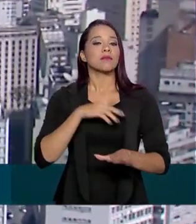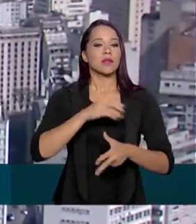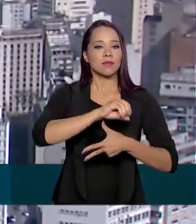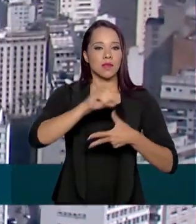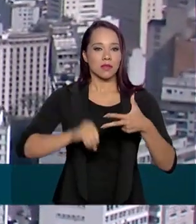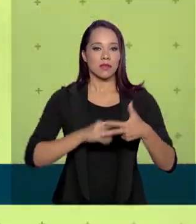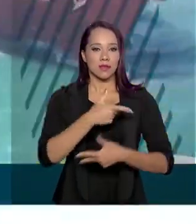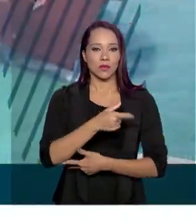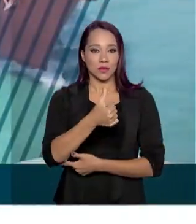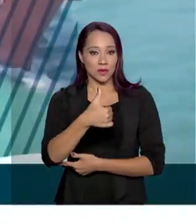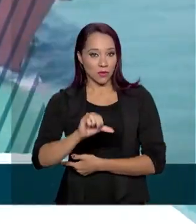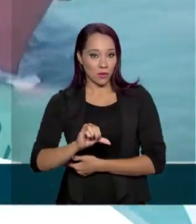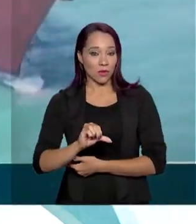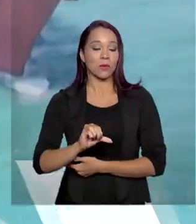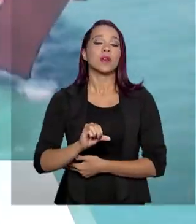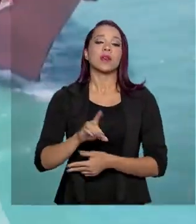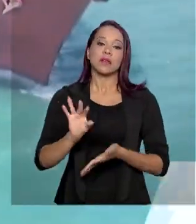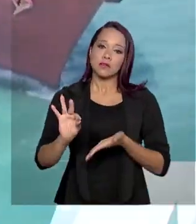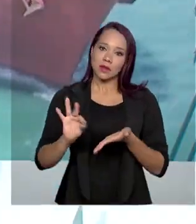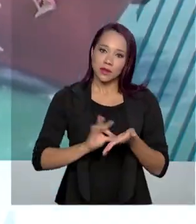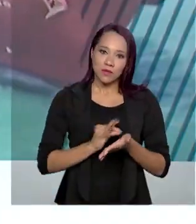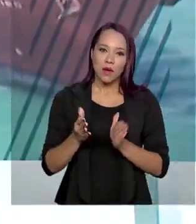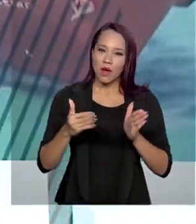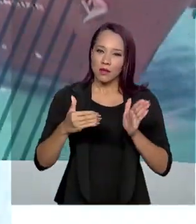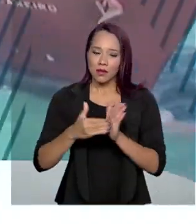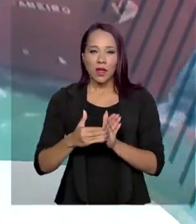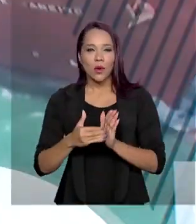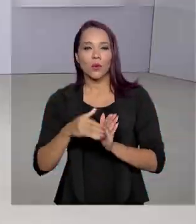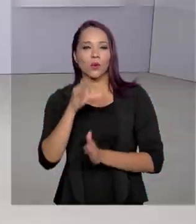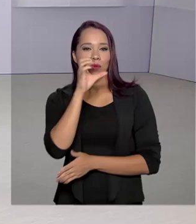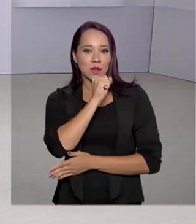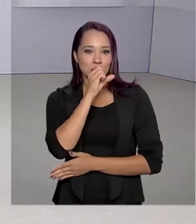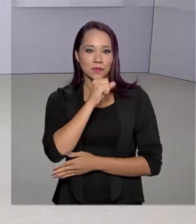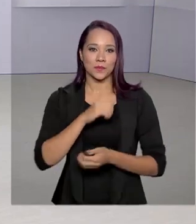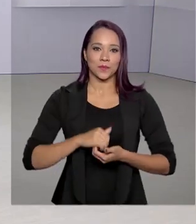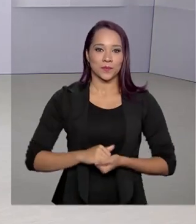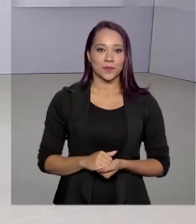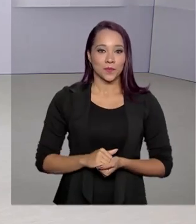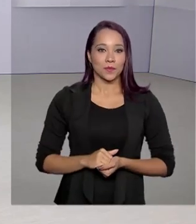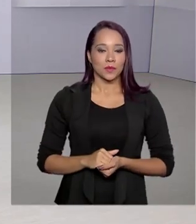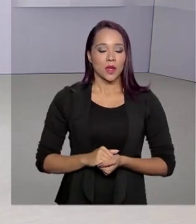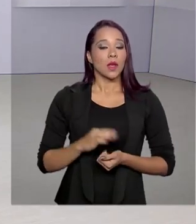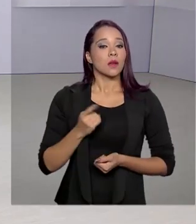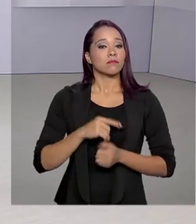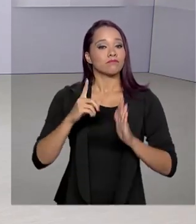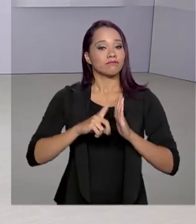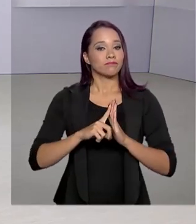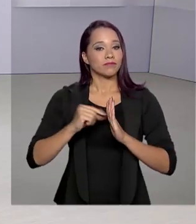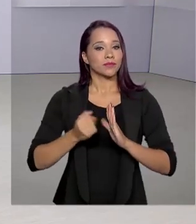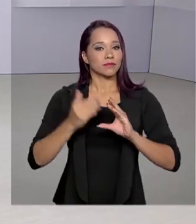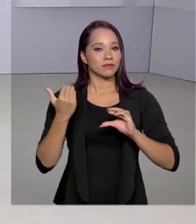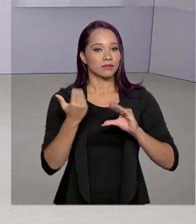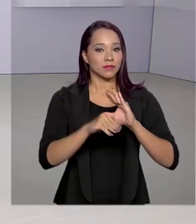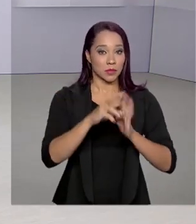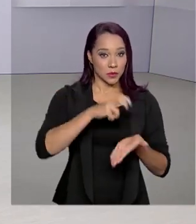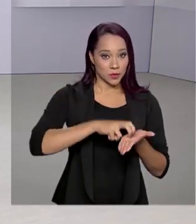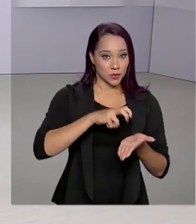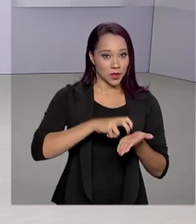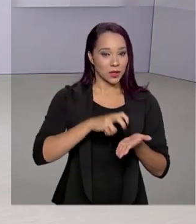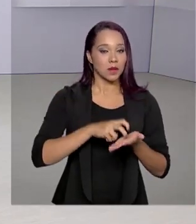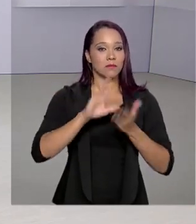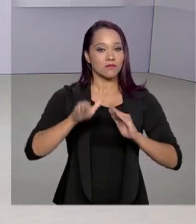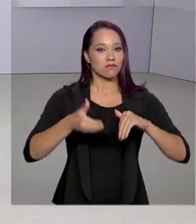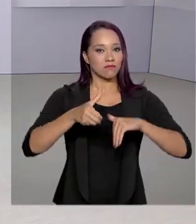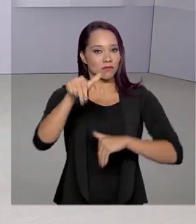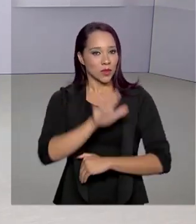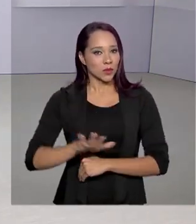Enem em 2019 e se inscreveu até o último sábado. O Palácio do Planalto enviou no final da manhã para o Congresso